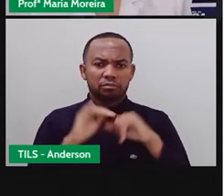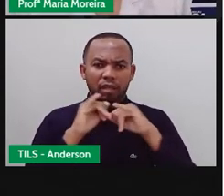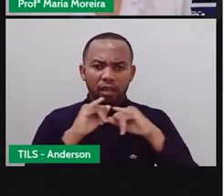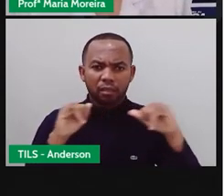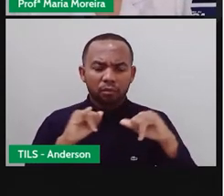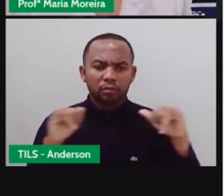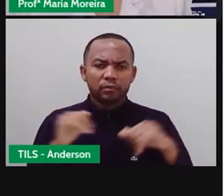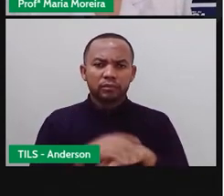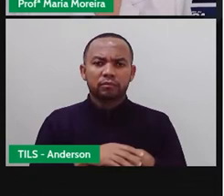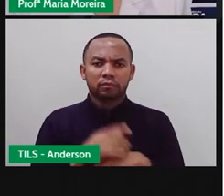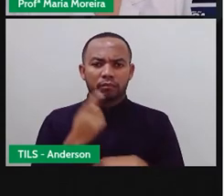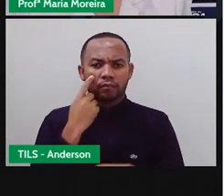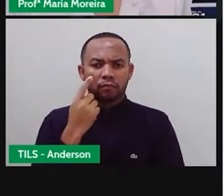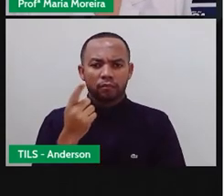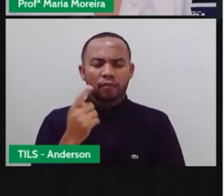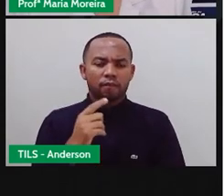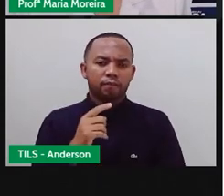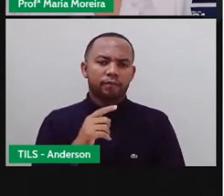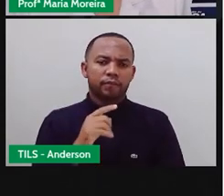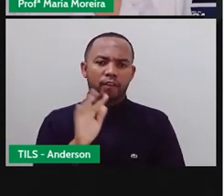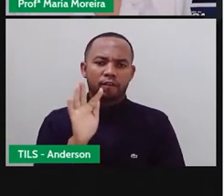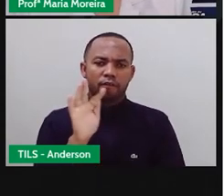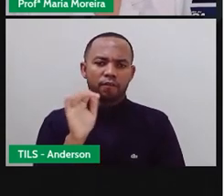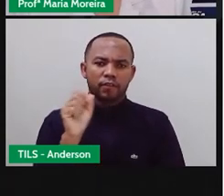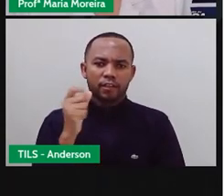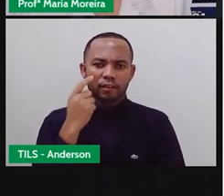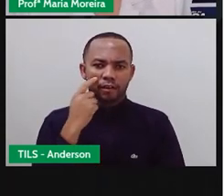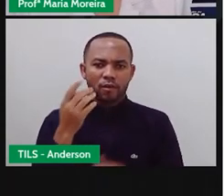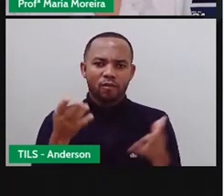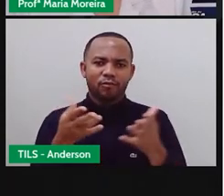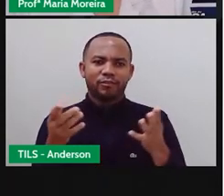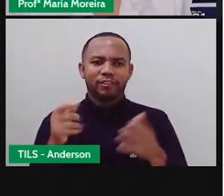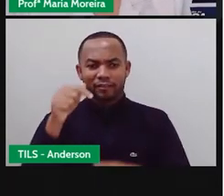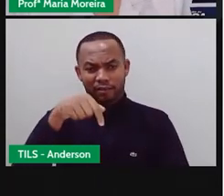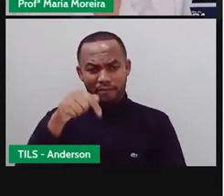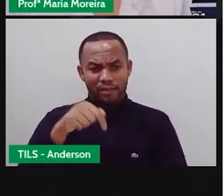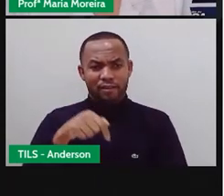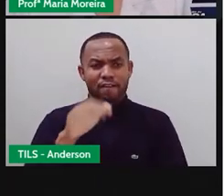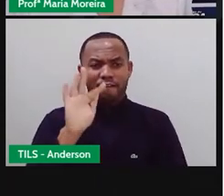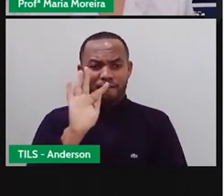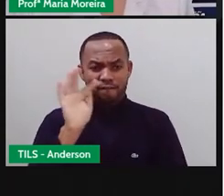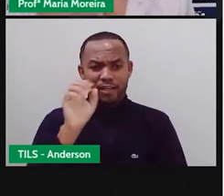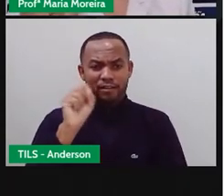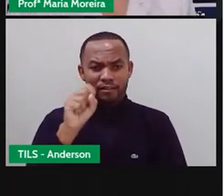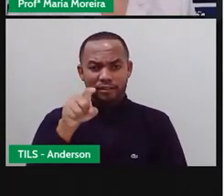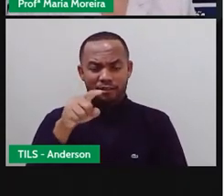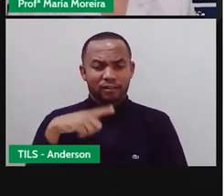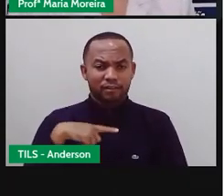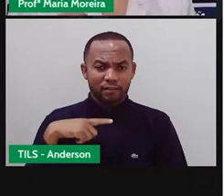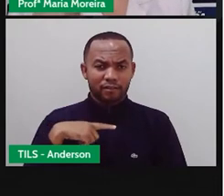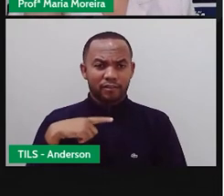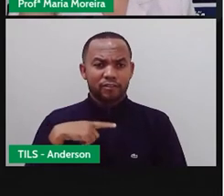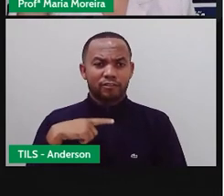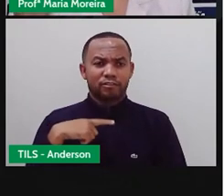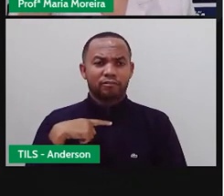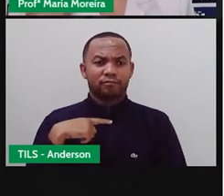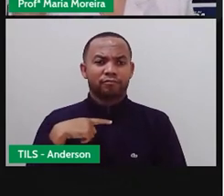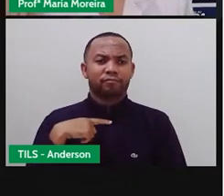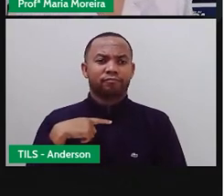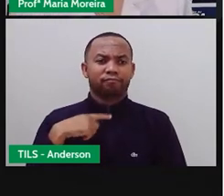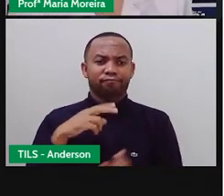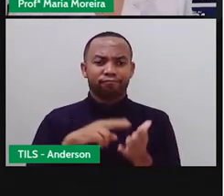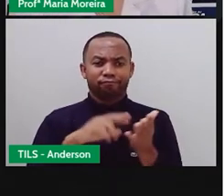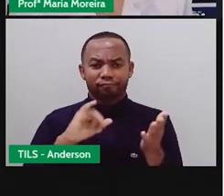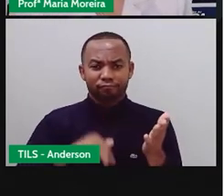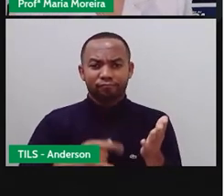O Feira Hoje, não isso? Me perdoem pela imagem, mas foi a melhor que a própria conseguiu tirar aí da capa do Feira Hoje, que é o quê? Um jornal que